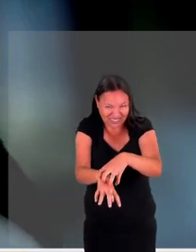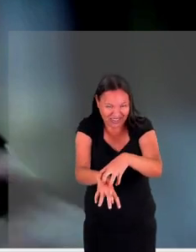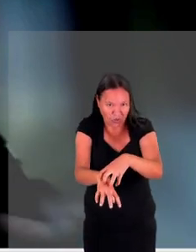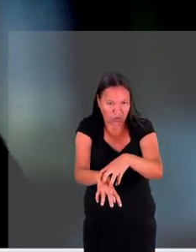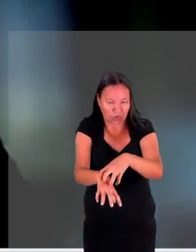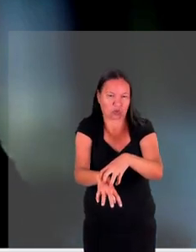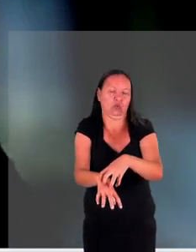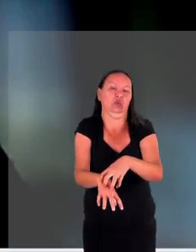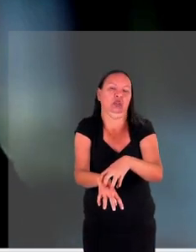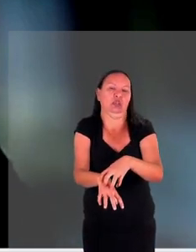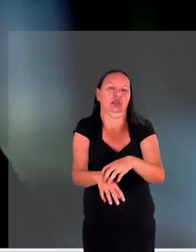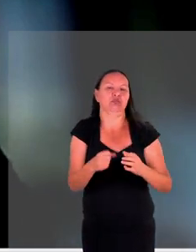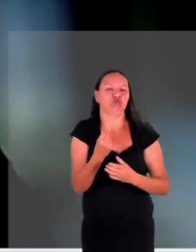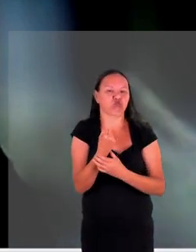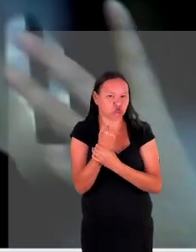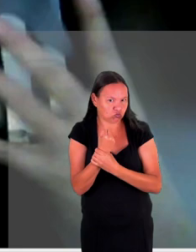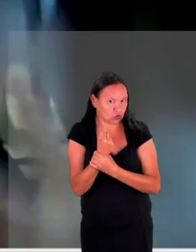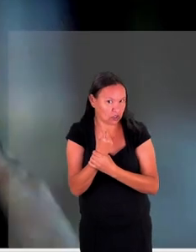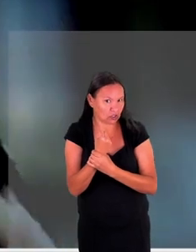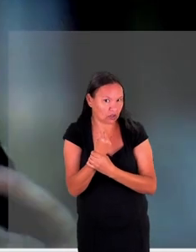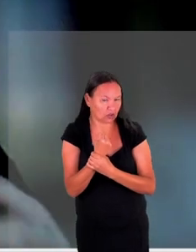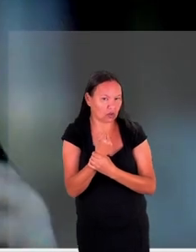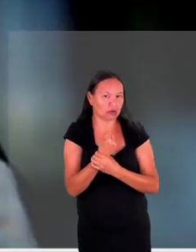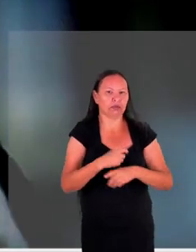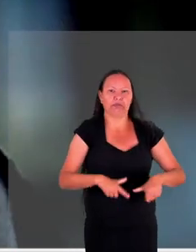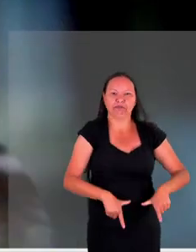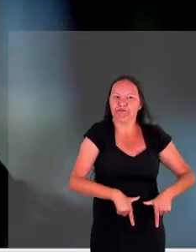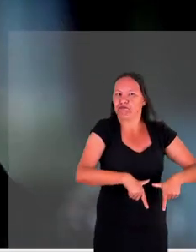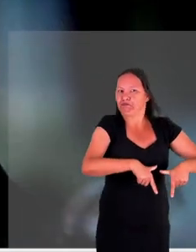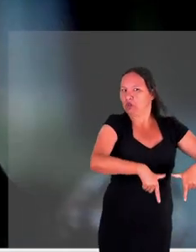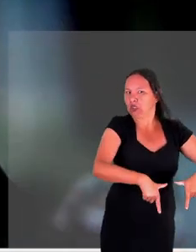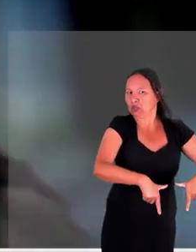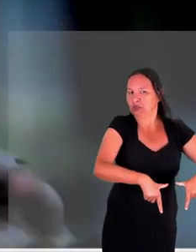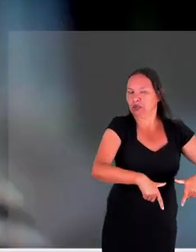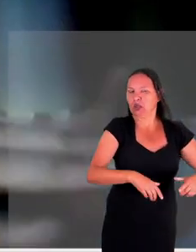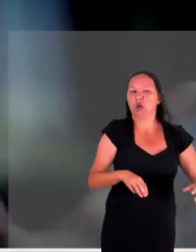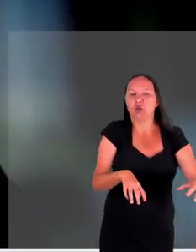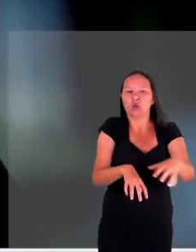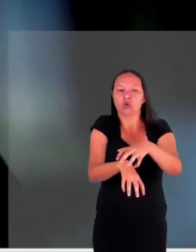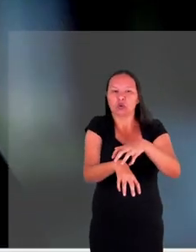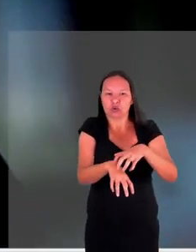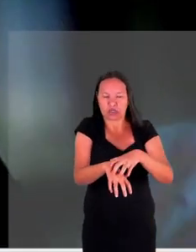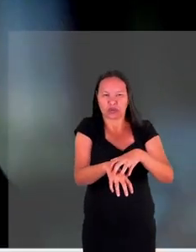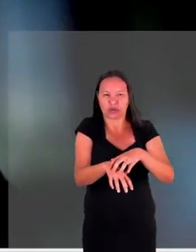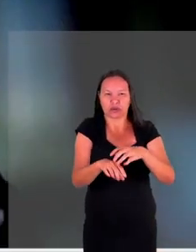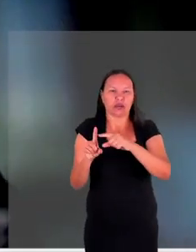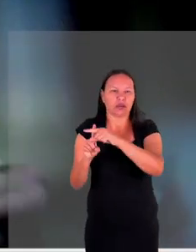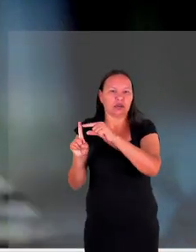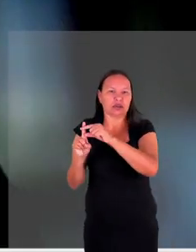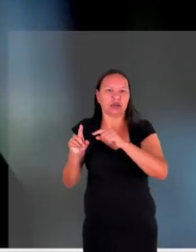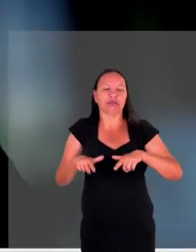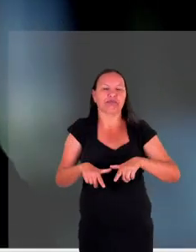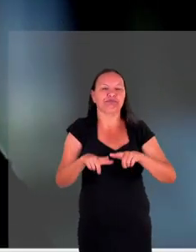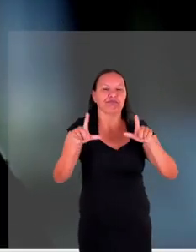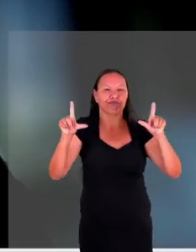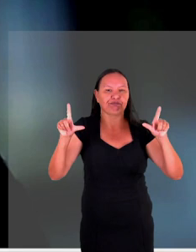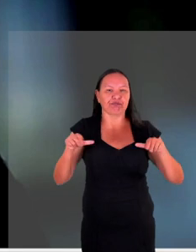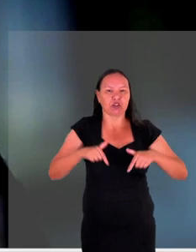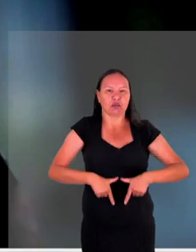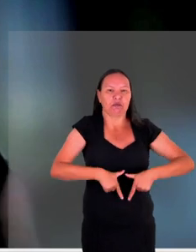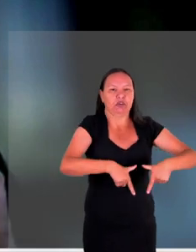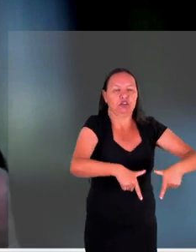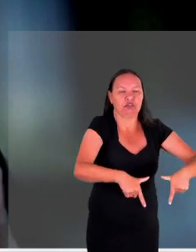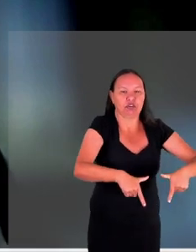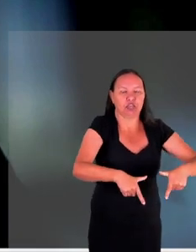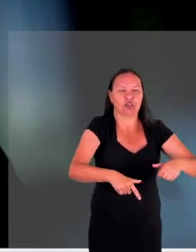significamente seguras a luta armada hoje ela é muito concentrada aqui nas linhas de frente do norte ao sul do